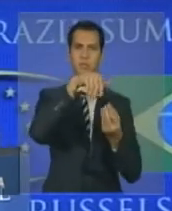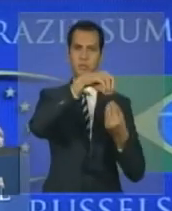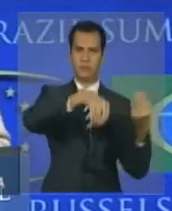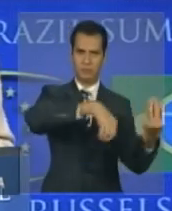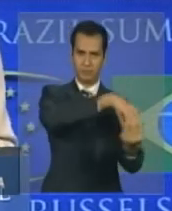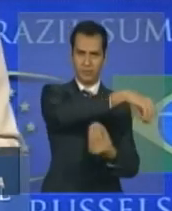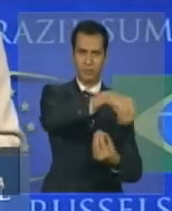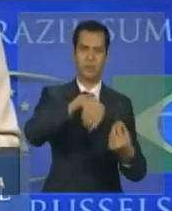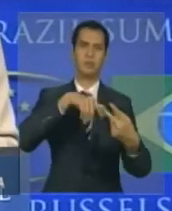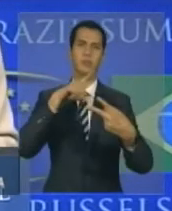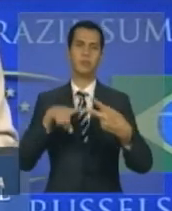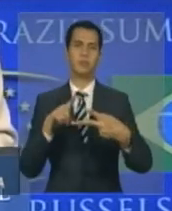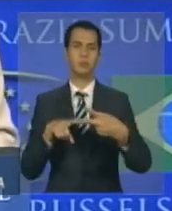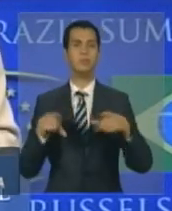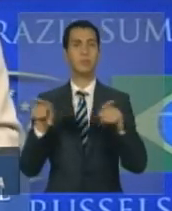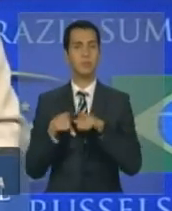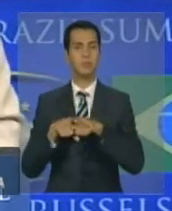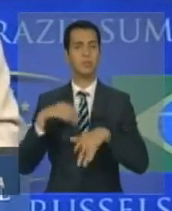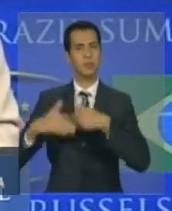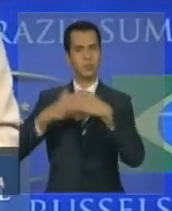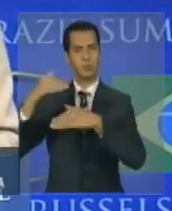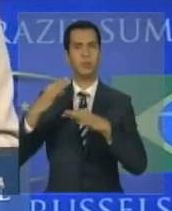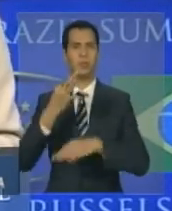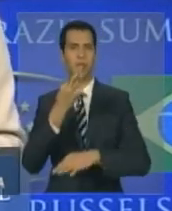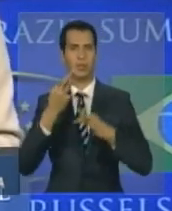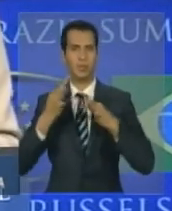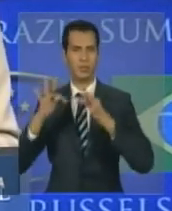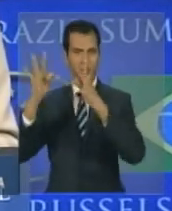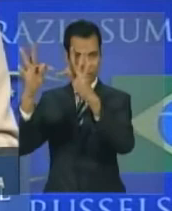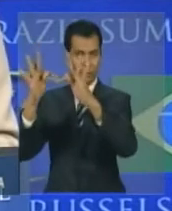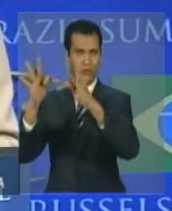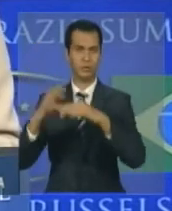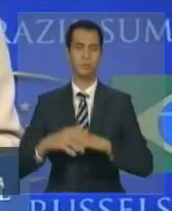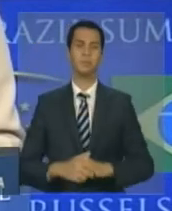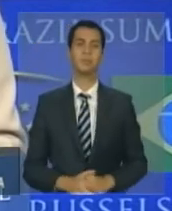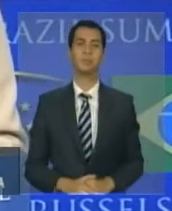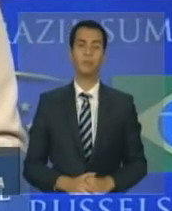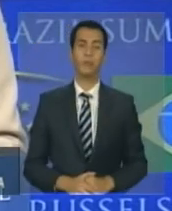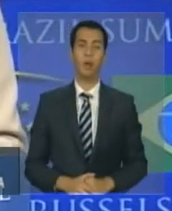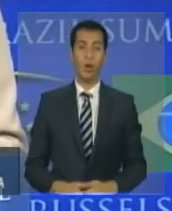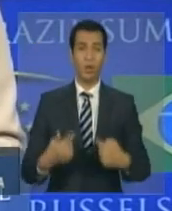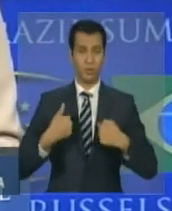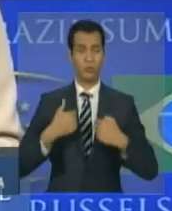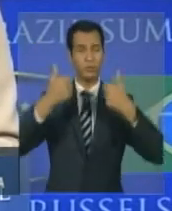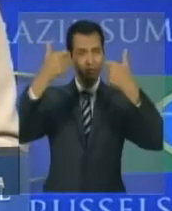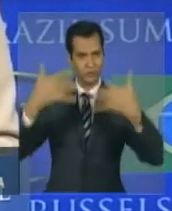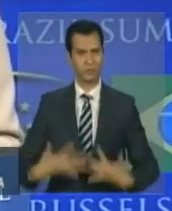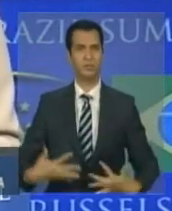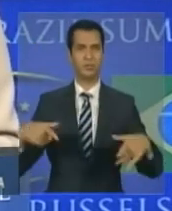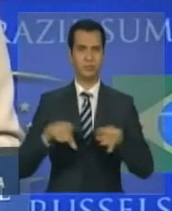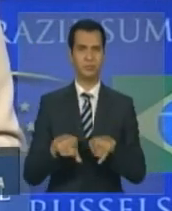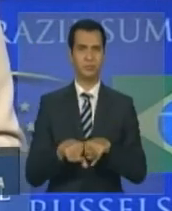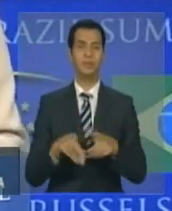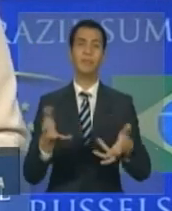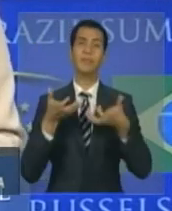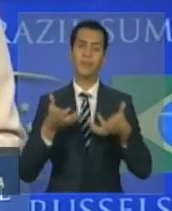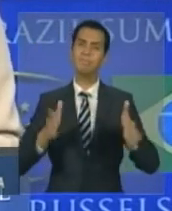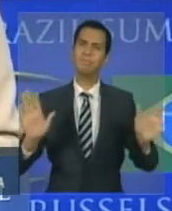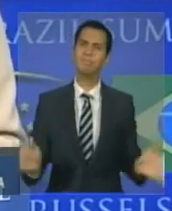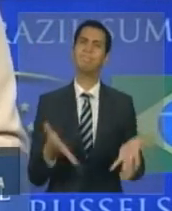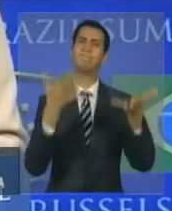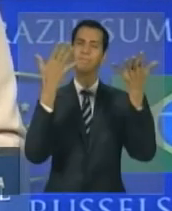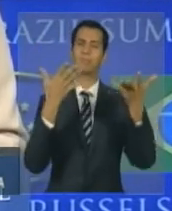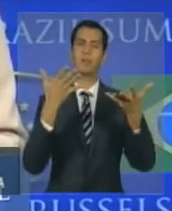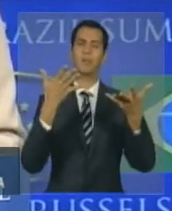concluímos durante esta CUP. Expliquei o interesse do meu governo em impulsionar a mobilidade acadêmica entre o